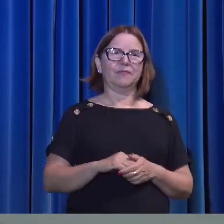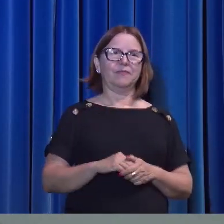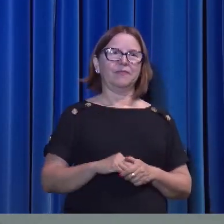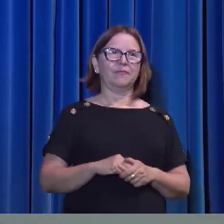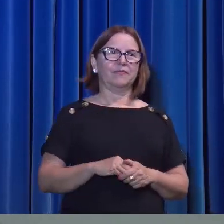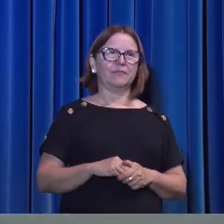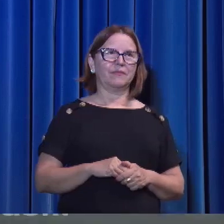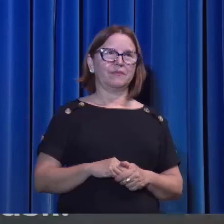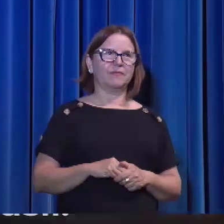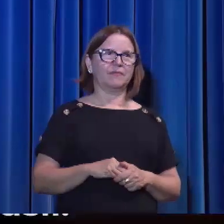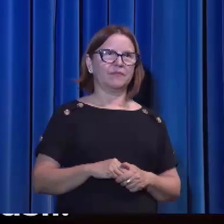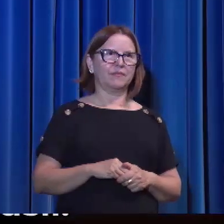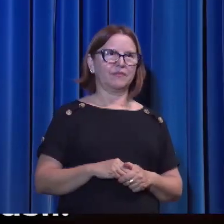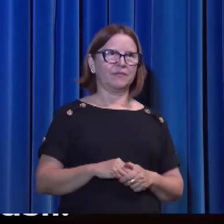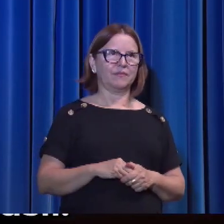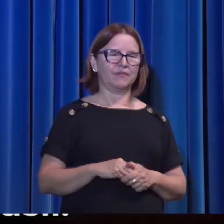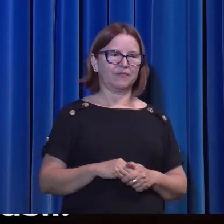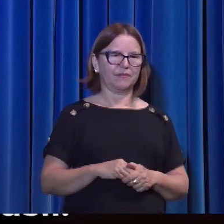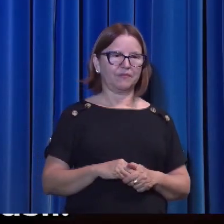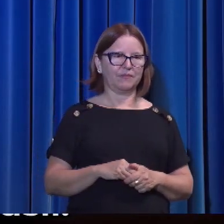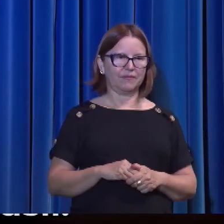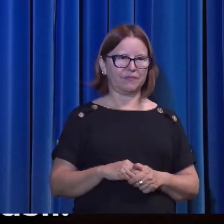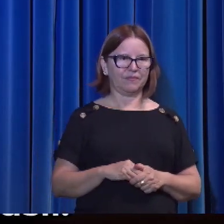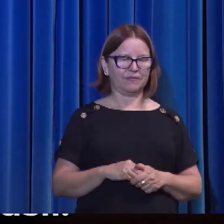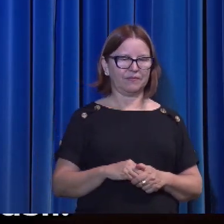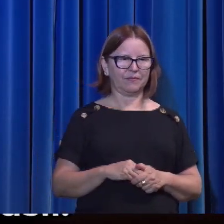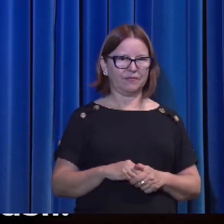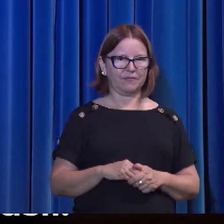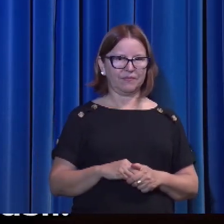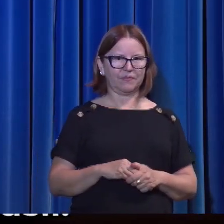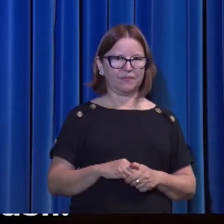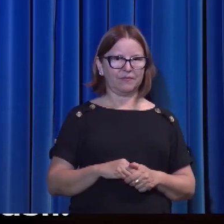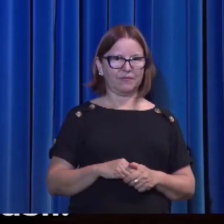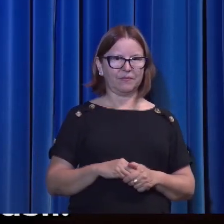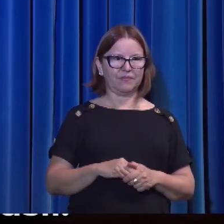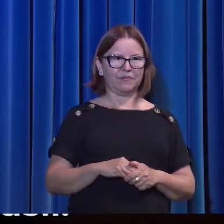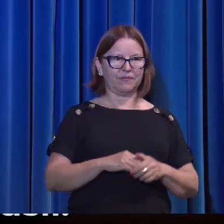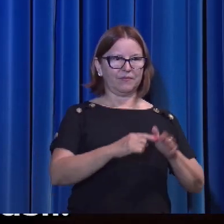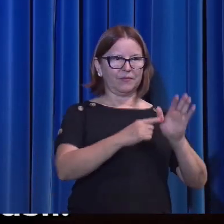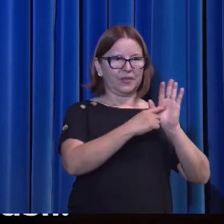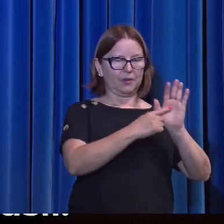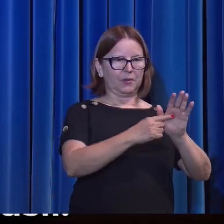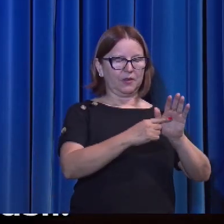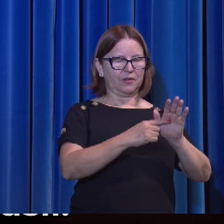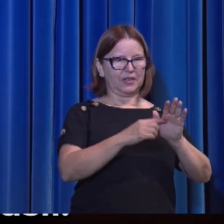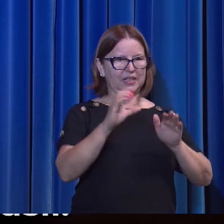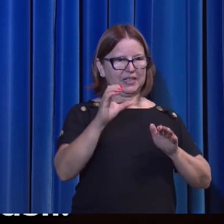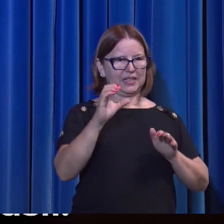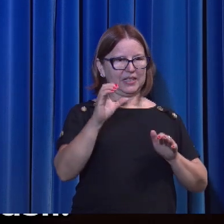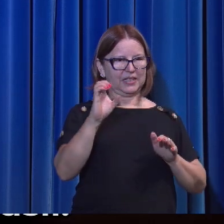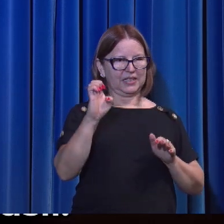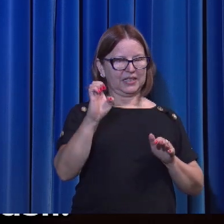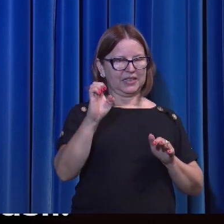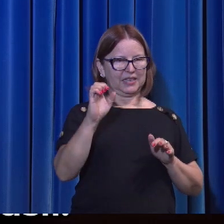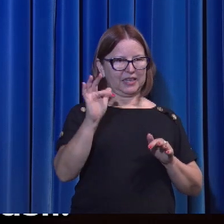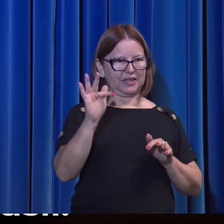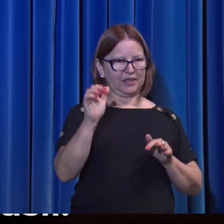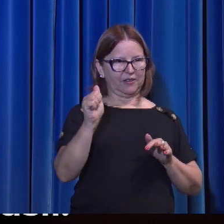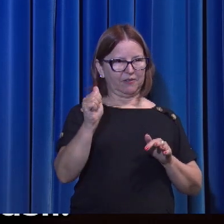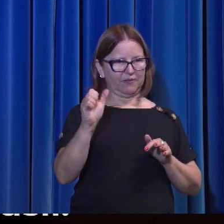Só foram vistos por aqueles que o amavam. E apareceu a Cefas, e depois aos 12.